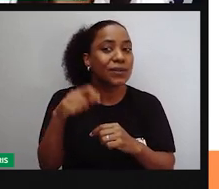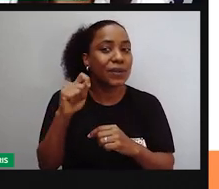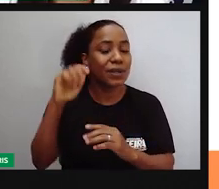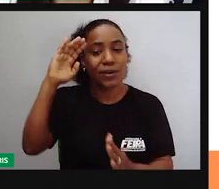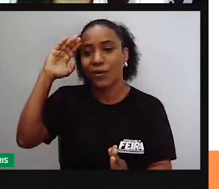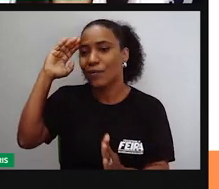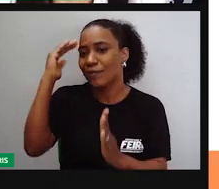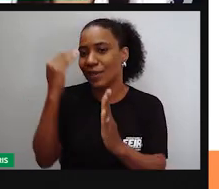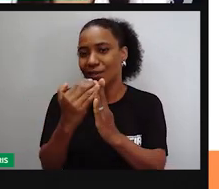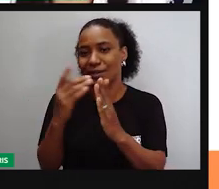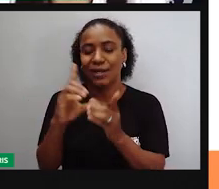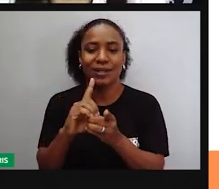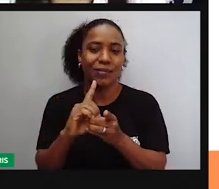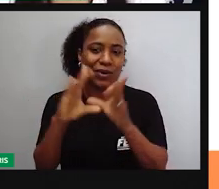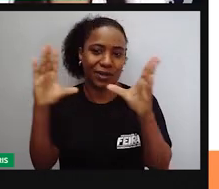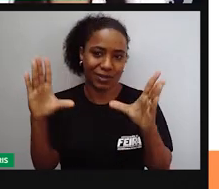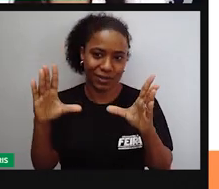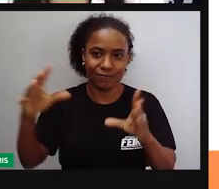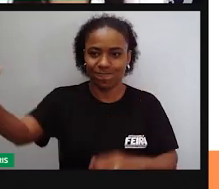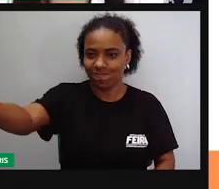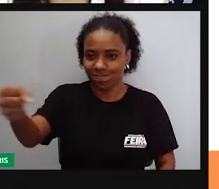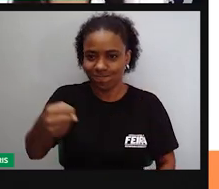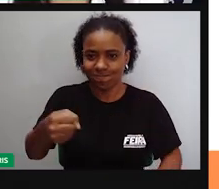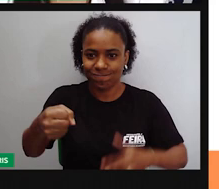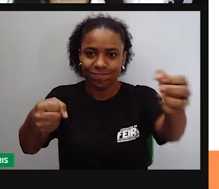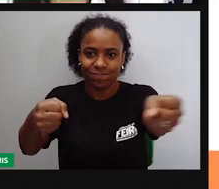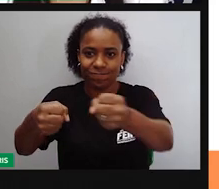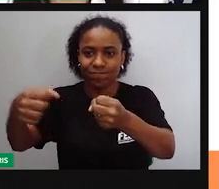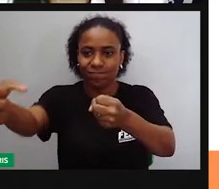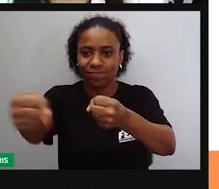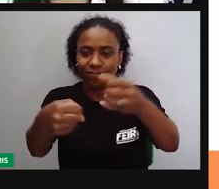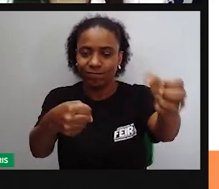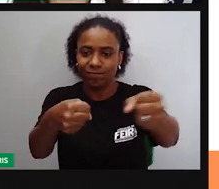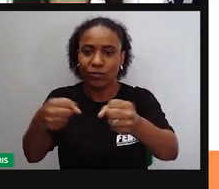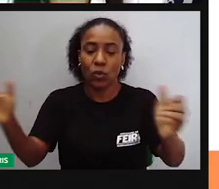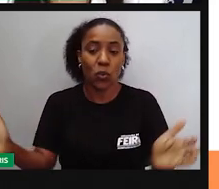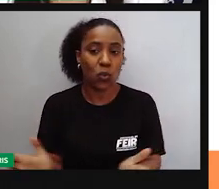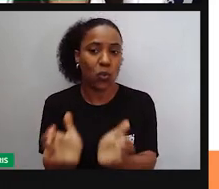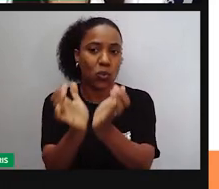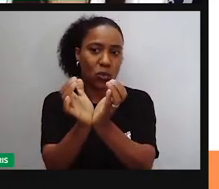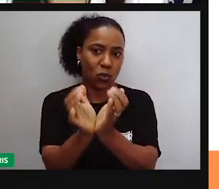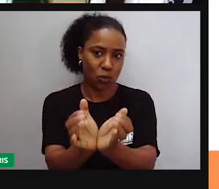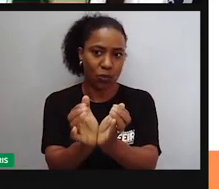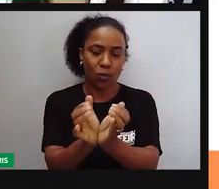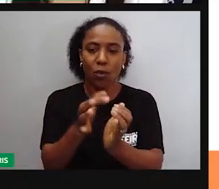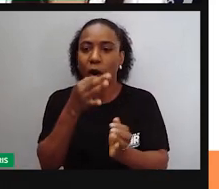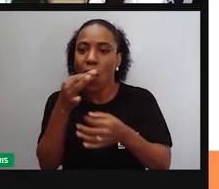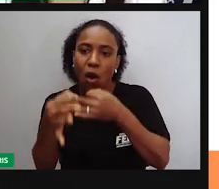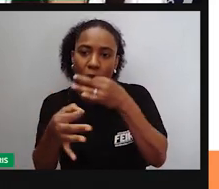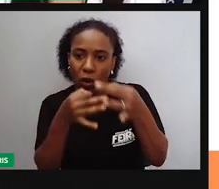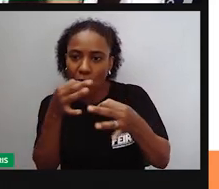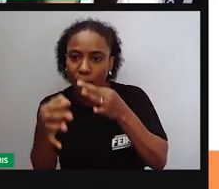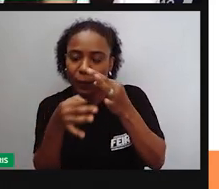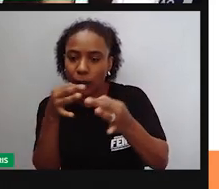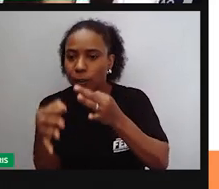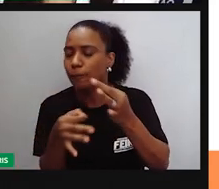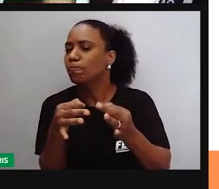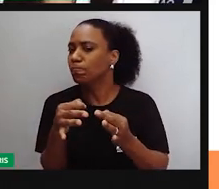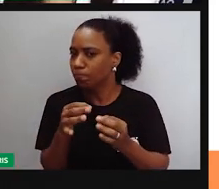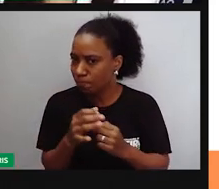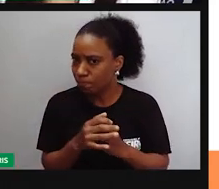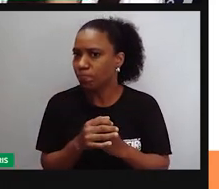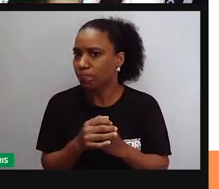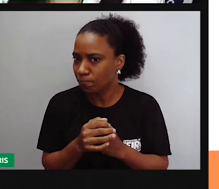democracia e ouvir a opinião de todas as pessoas que fazem parte aí do grupo, né?